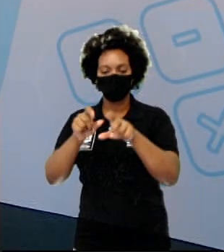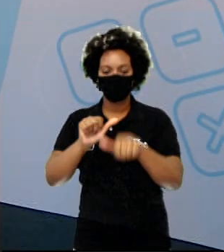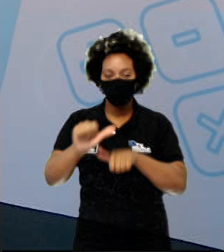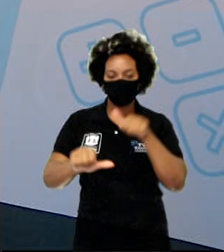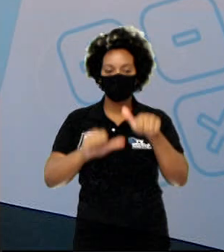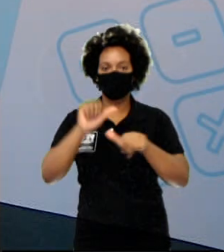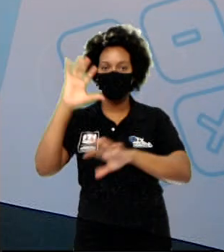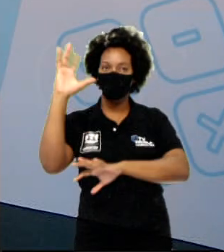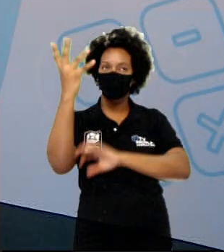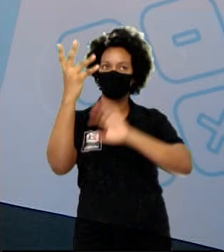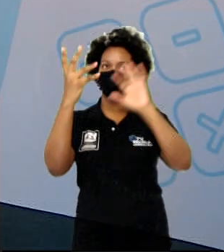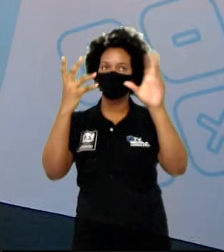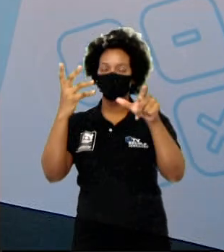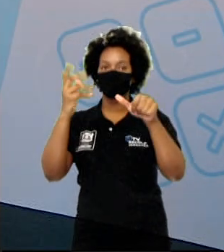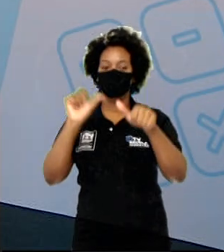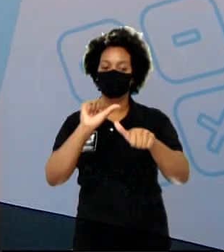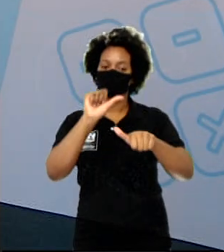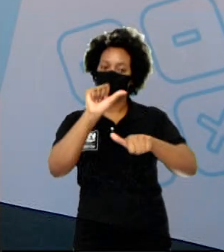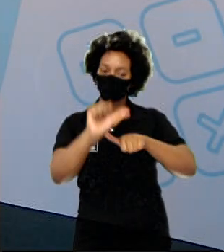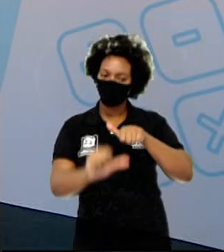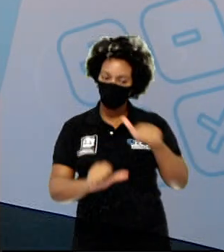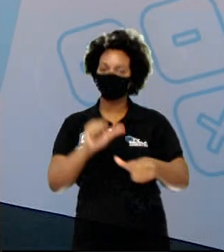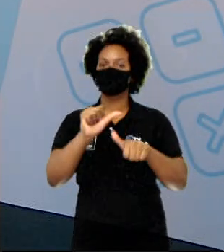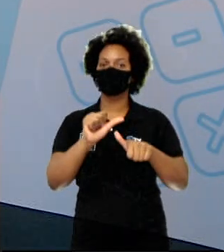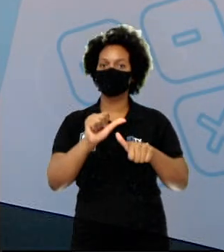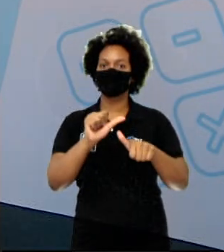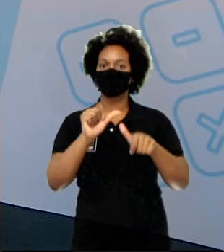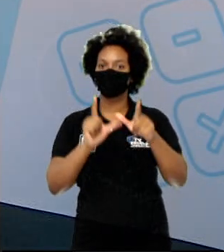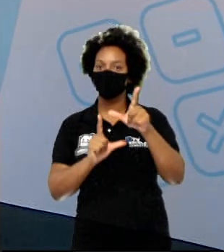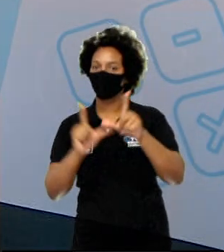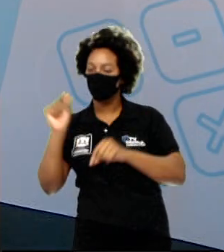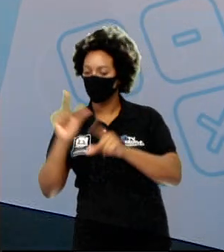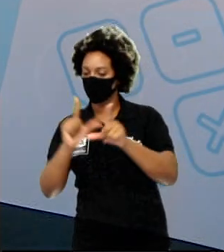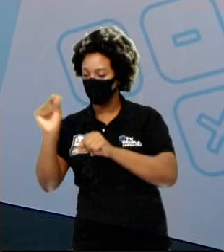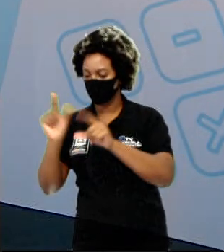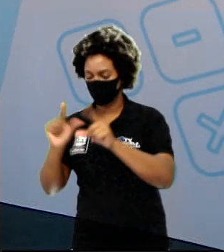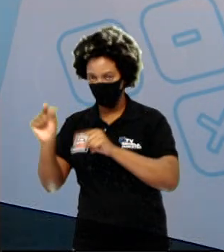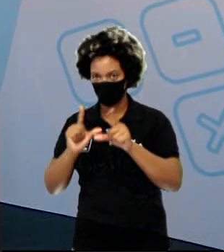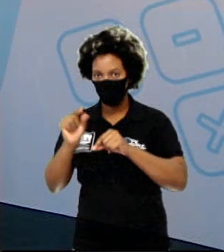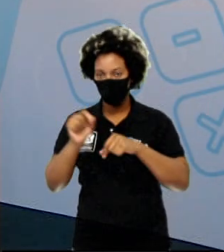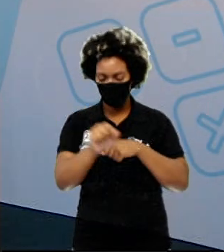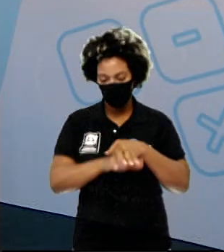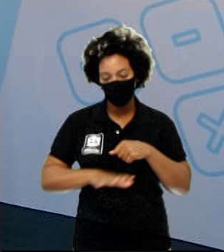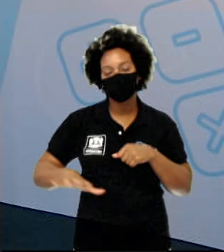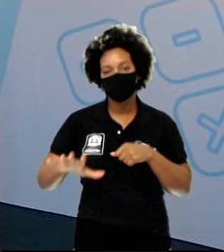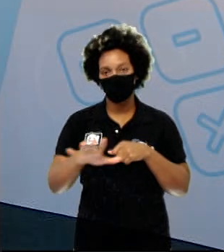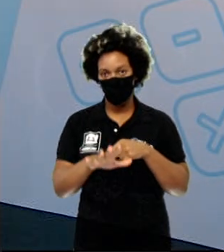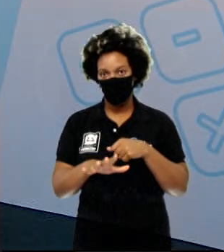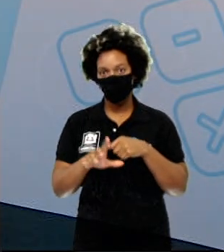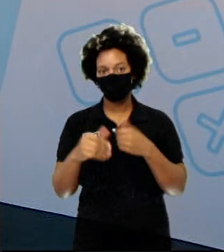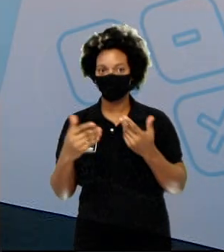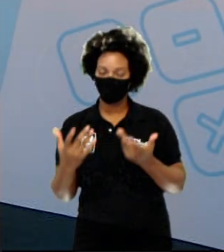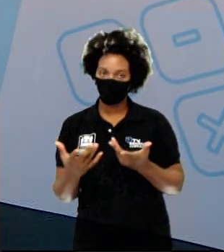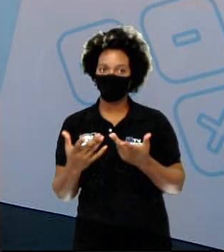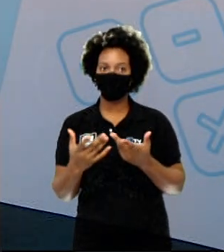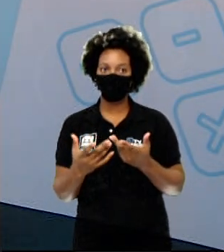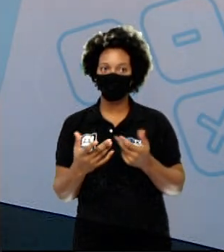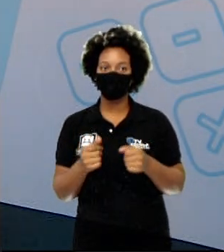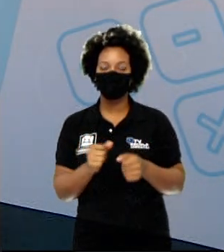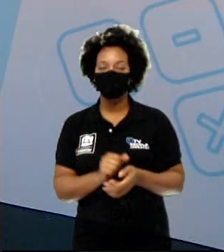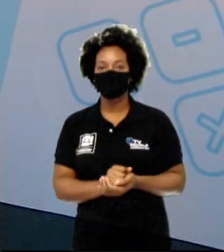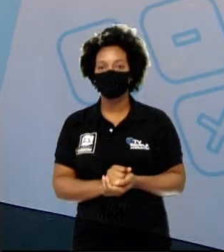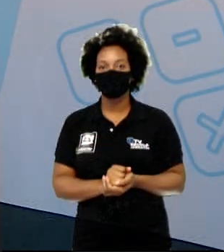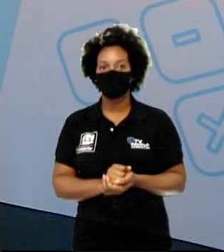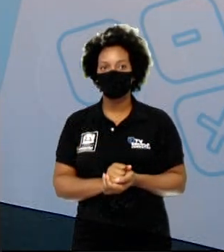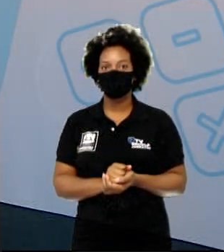levavam esses grupos a novamente procurar uma outra região para viver. Ou seja, éramos nômades.